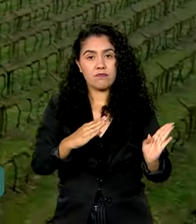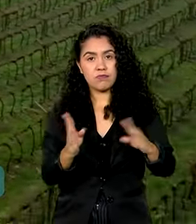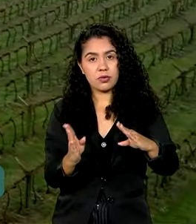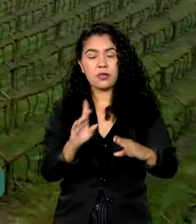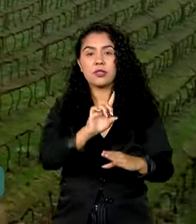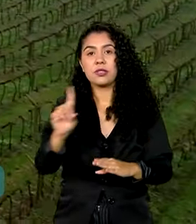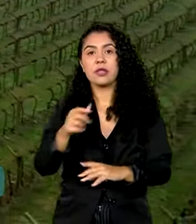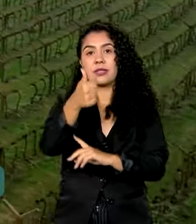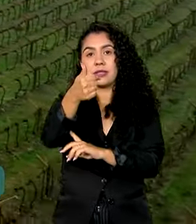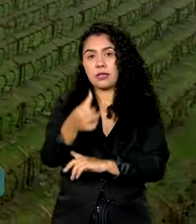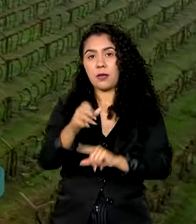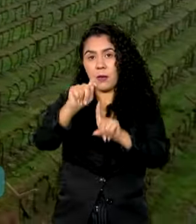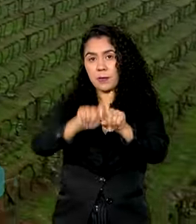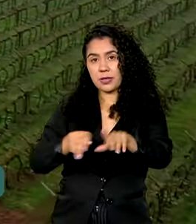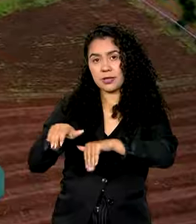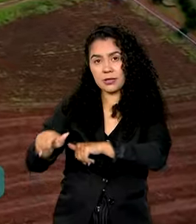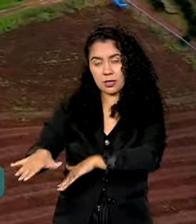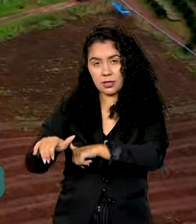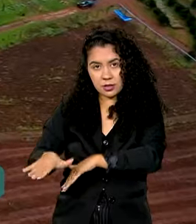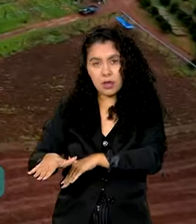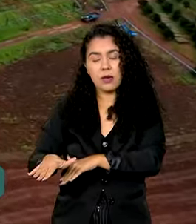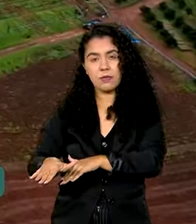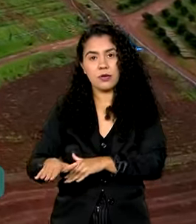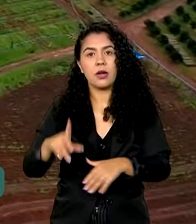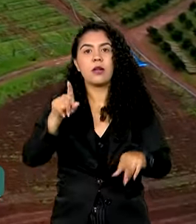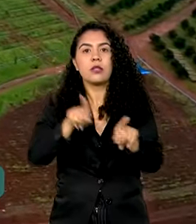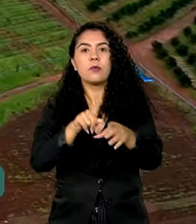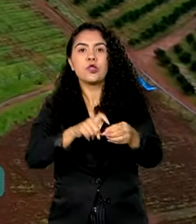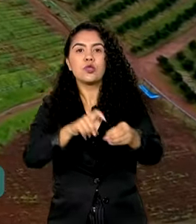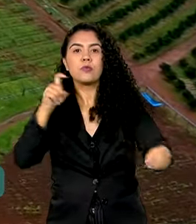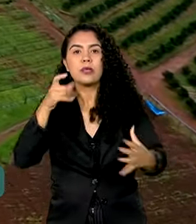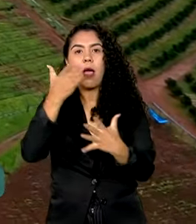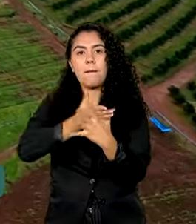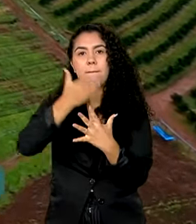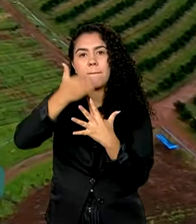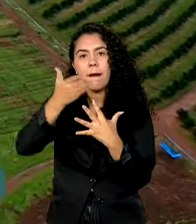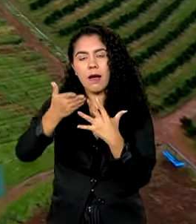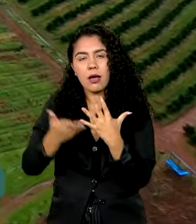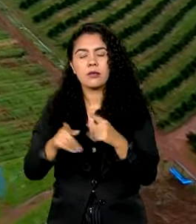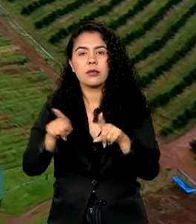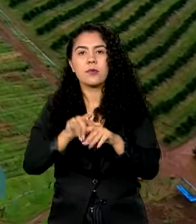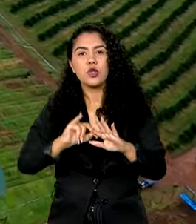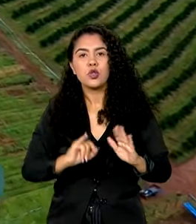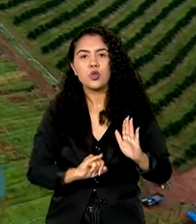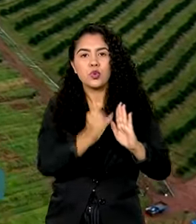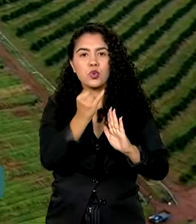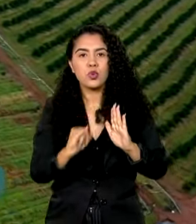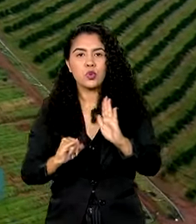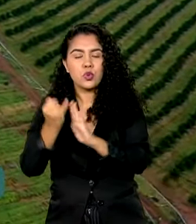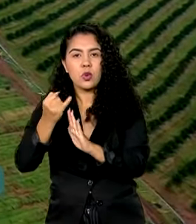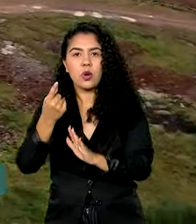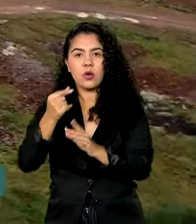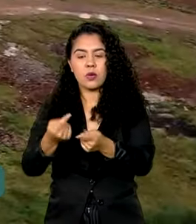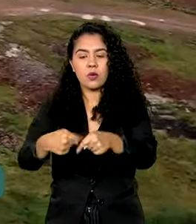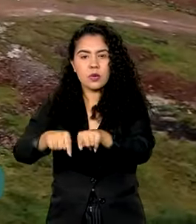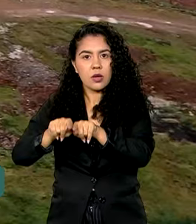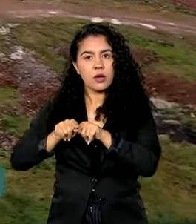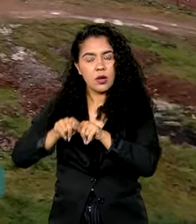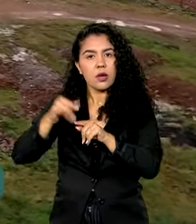setembro. A medida vale para a suspensão das parcelas e juros das operações de crédito rural de custeio,